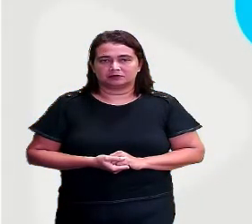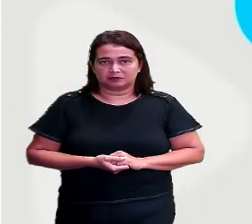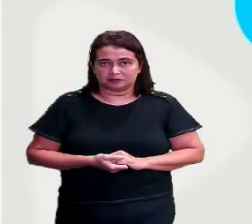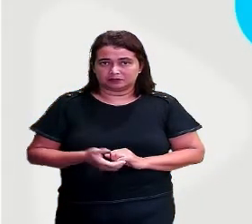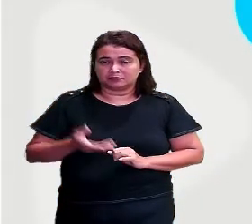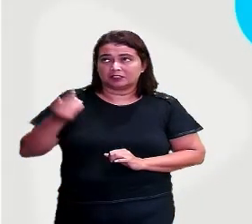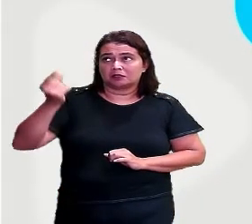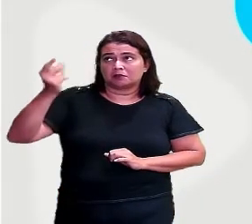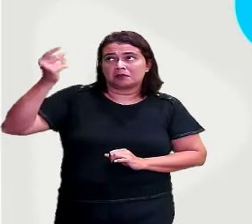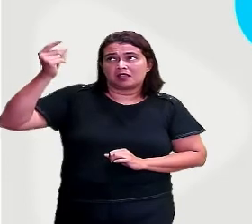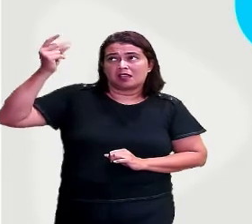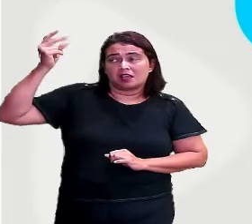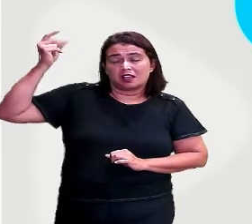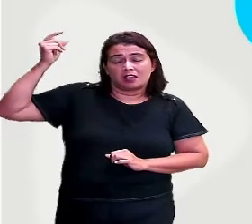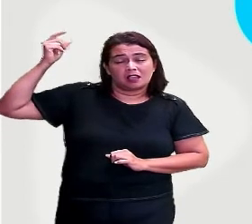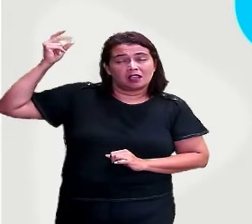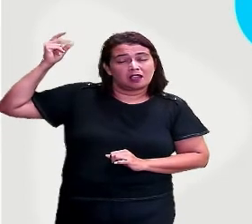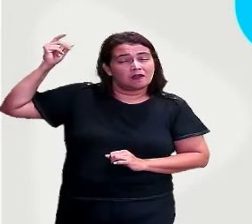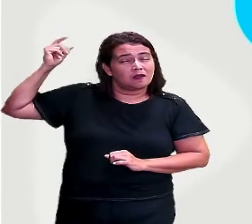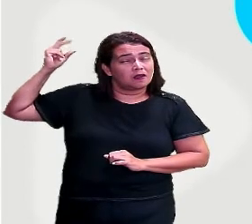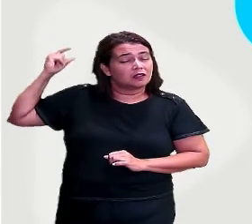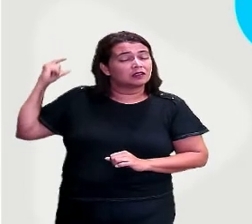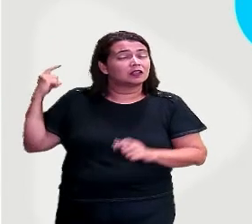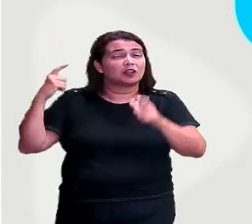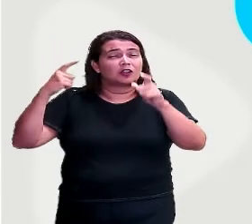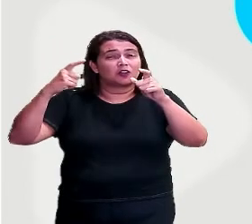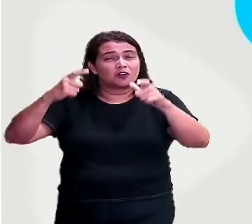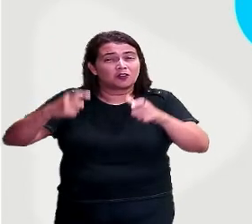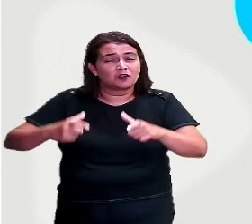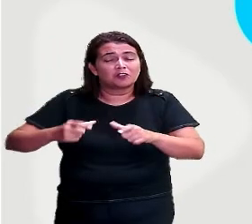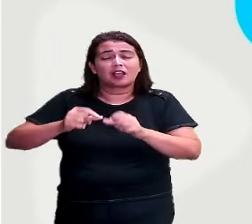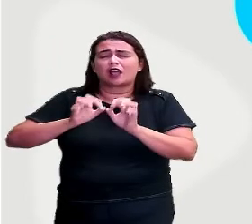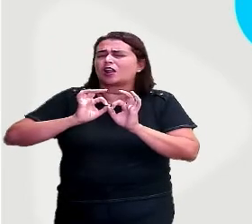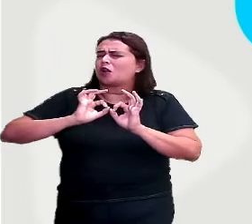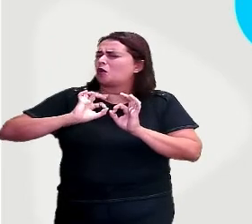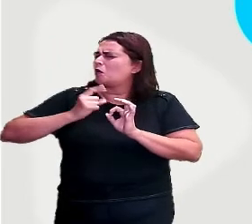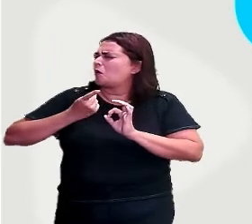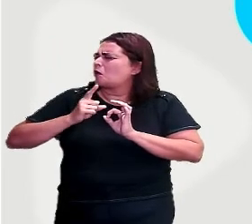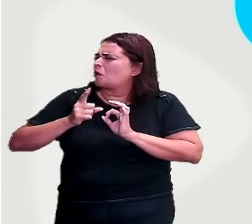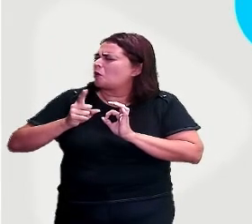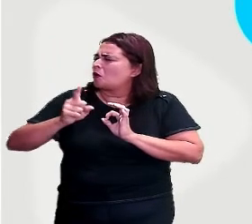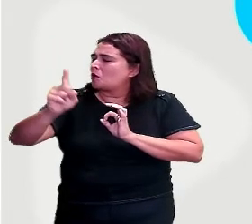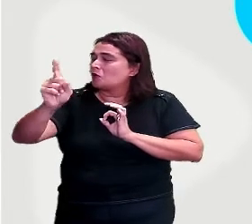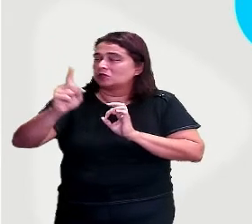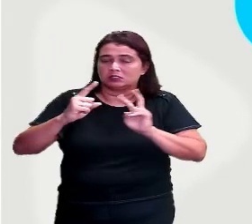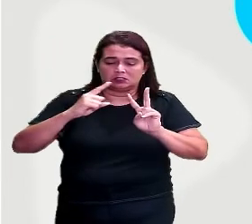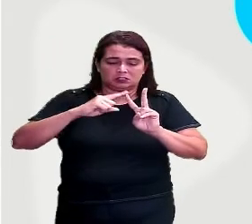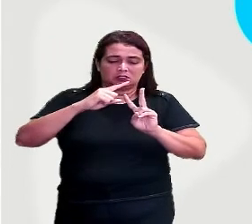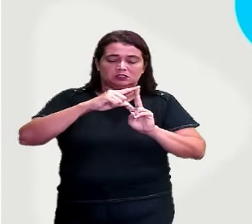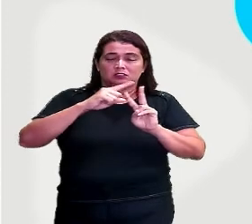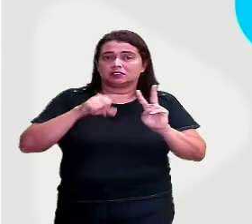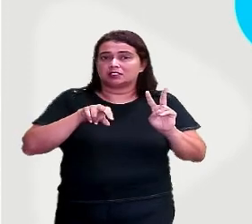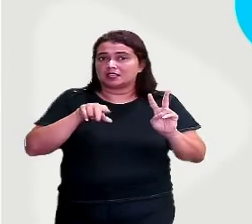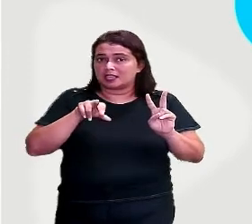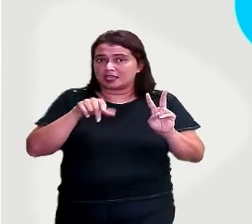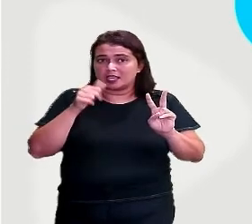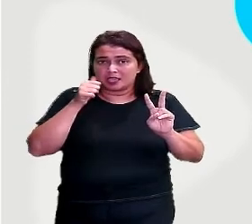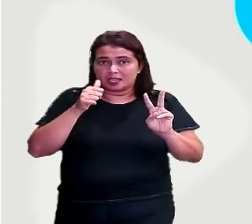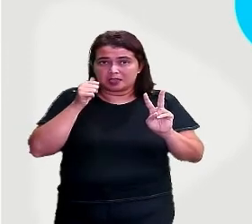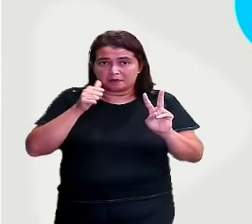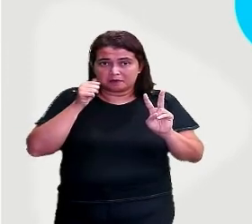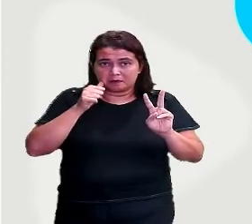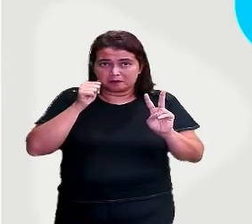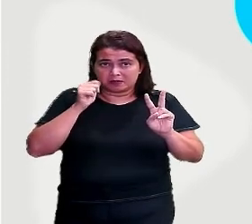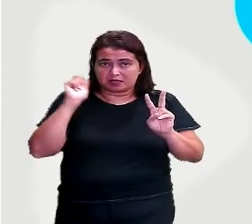Era uma vez, em um reino muito distante, duas irmãs, a fada rosa e a fada